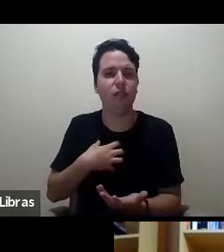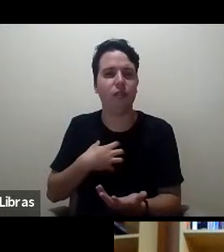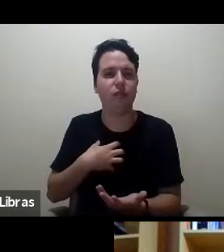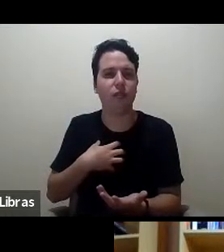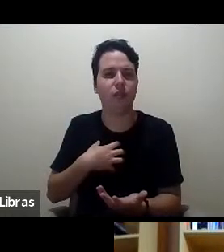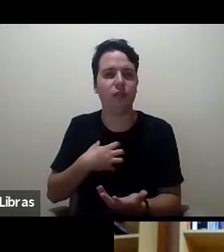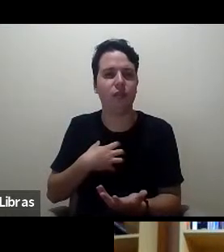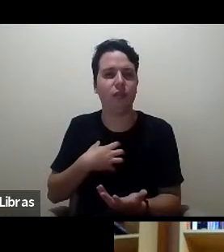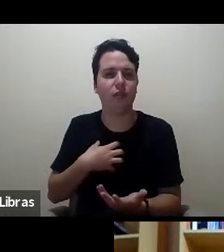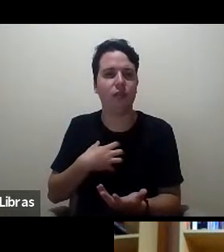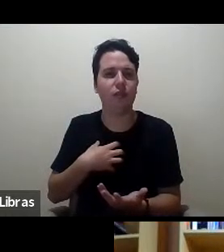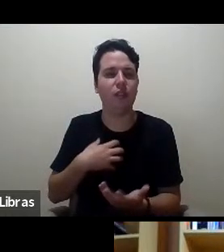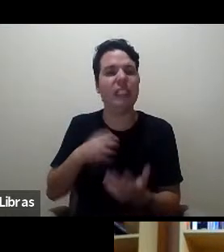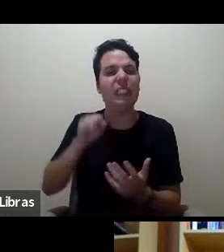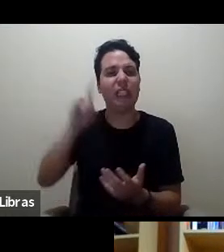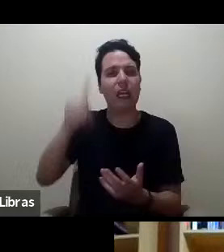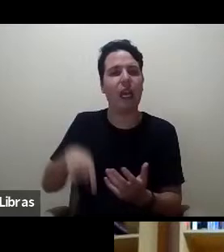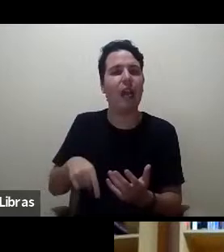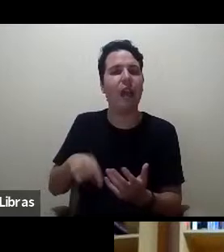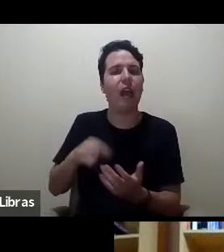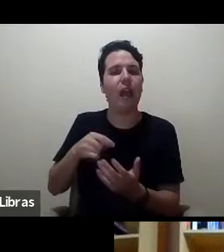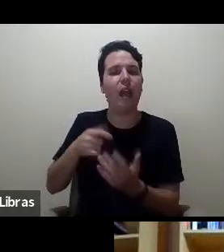nós vamos rejeitar.